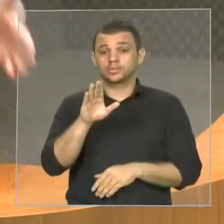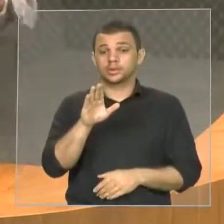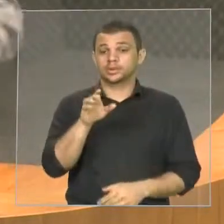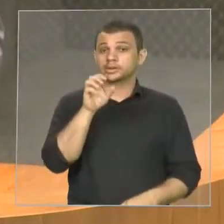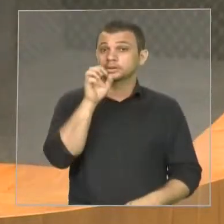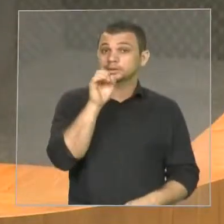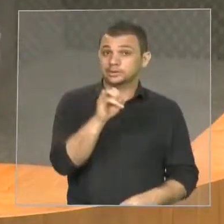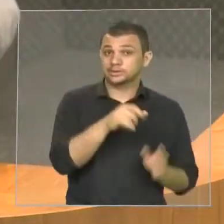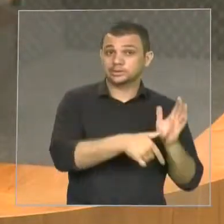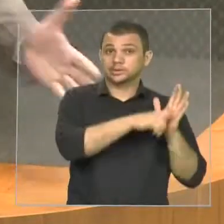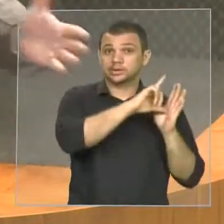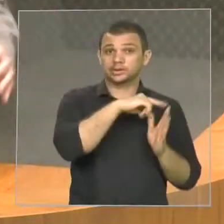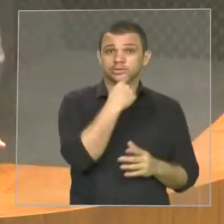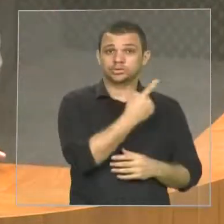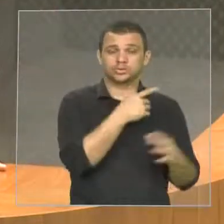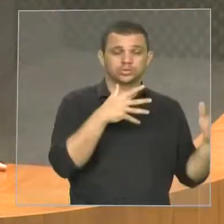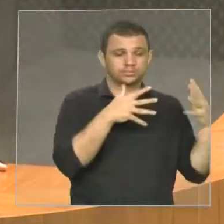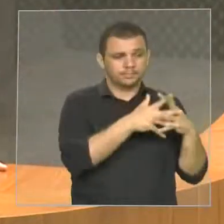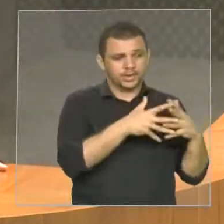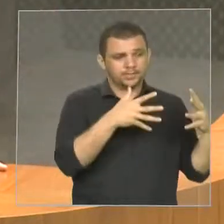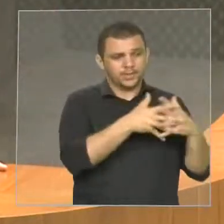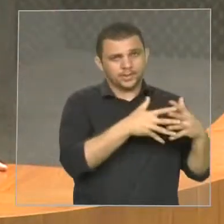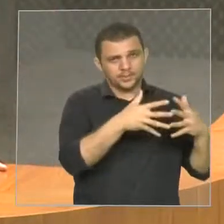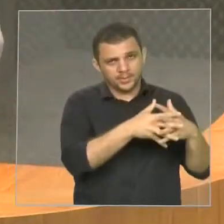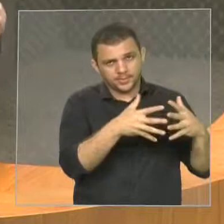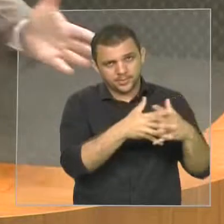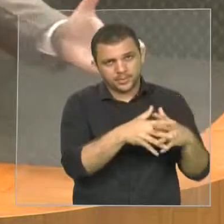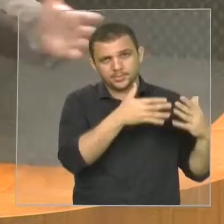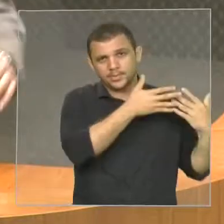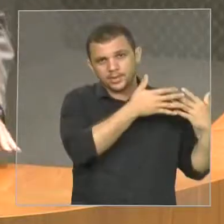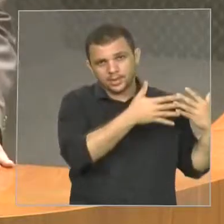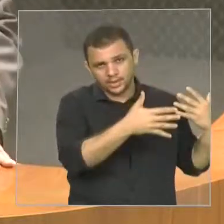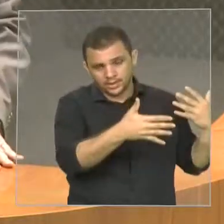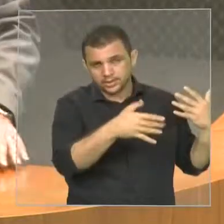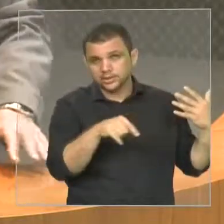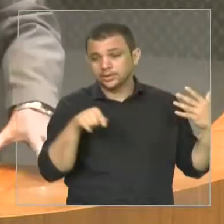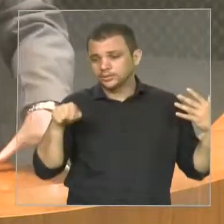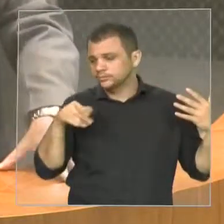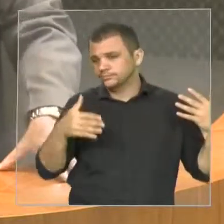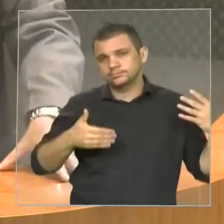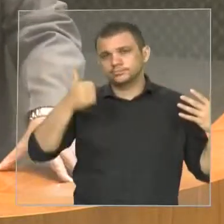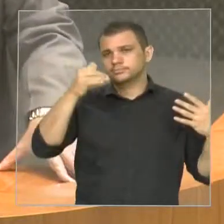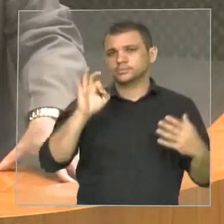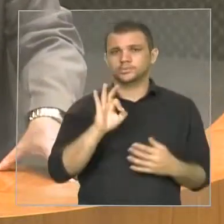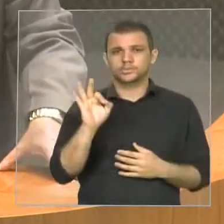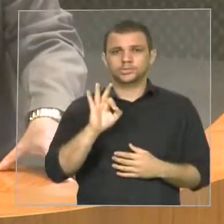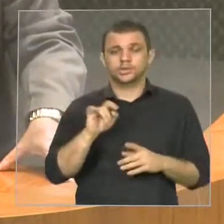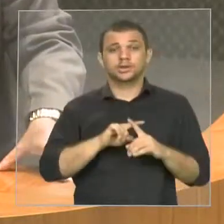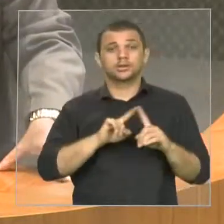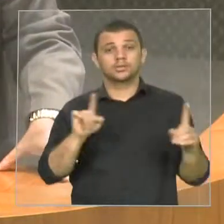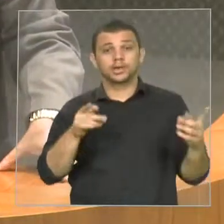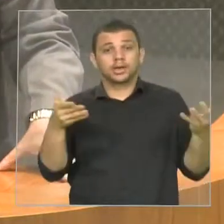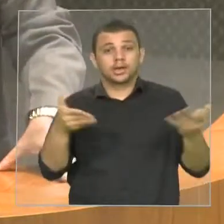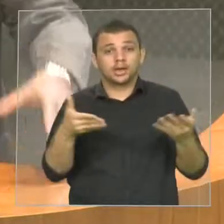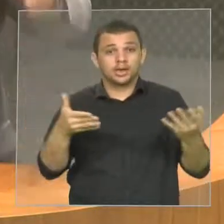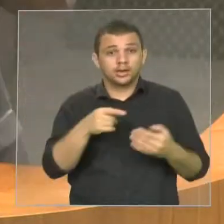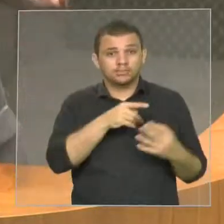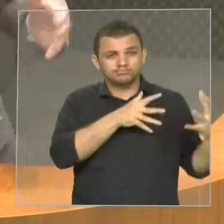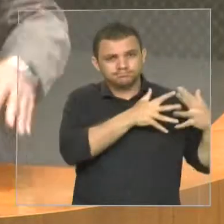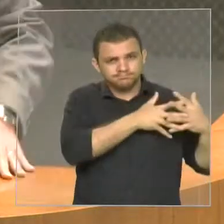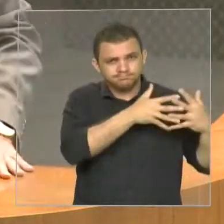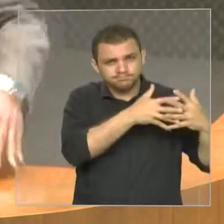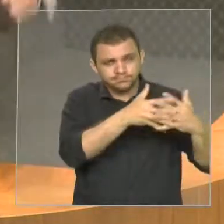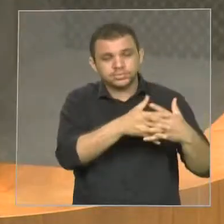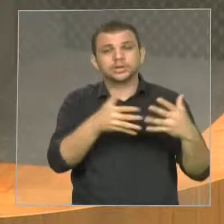houvesse aqui a obstrução que nós fizemos. E o projeto foi melhorado com o substitutivo que foi apresentado pelo